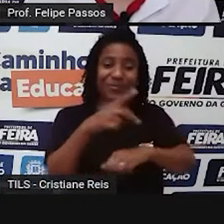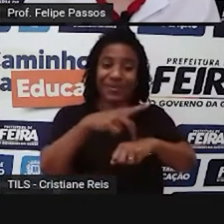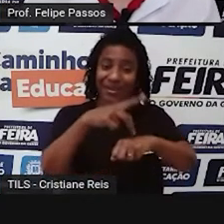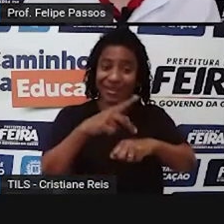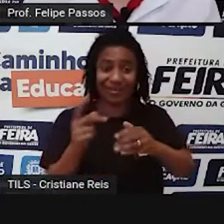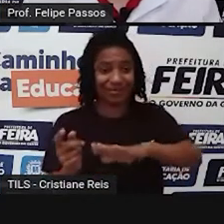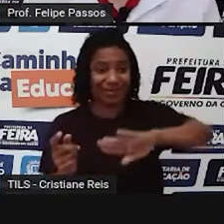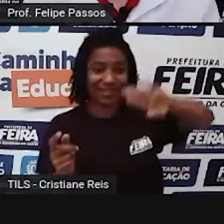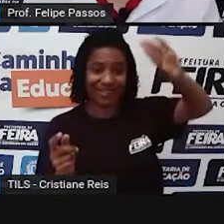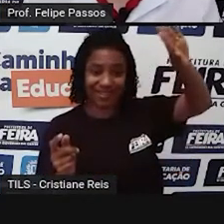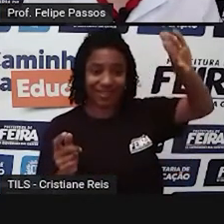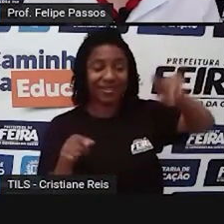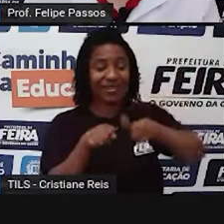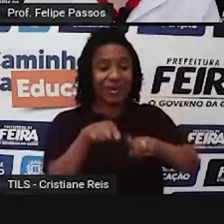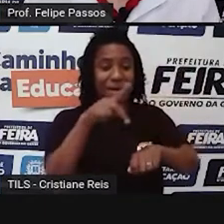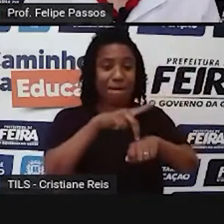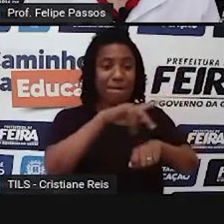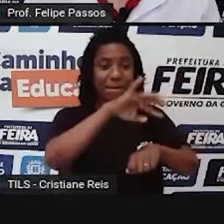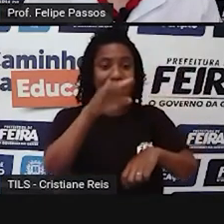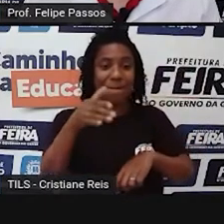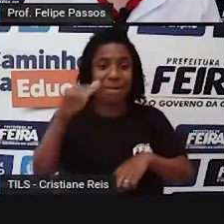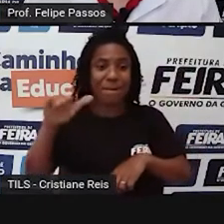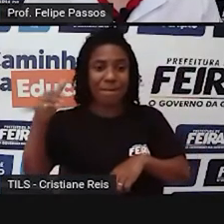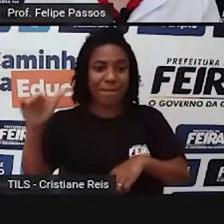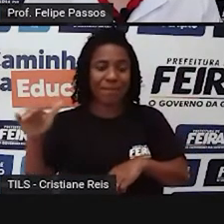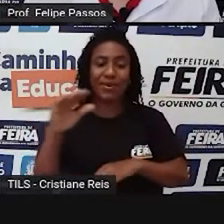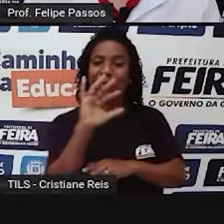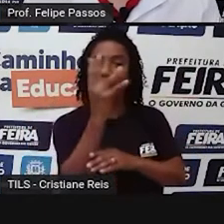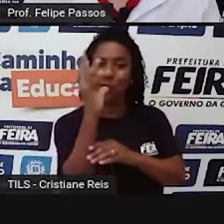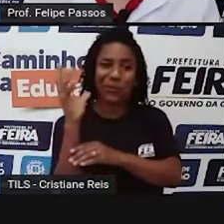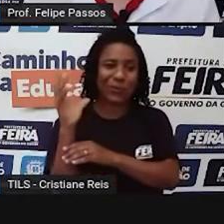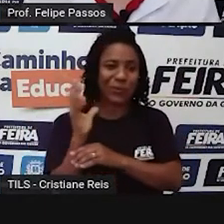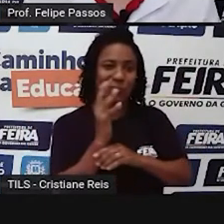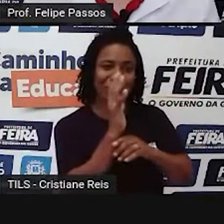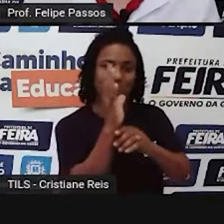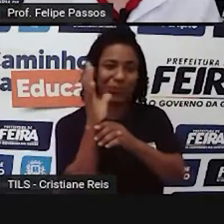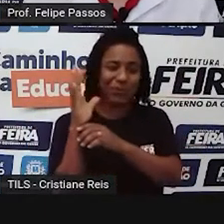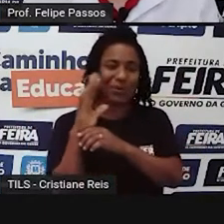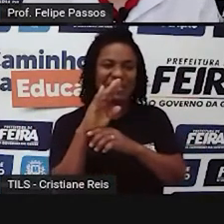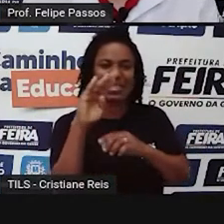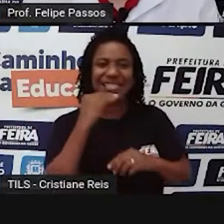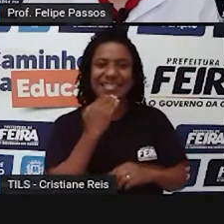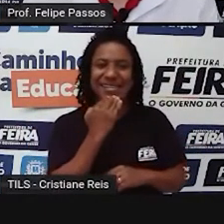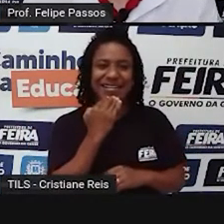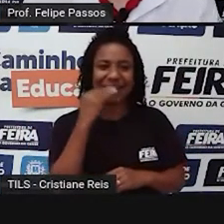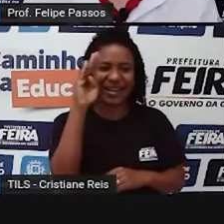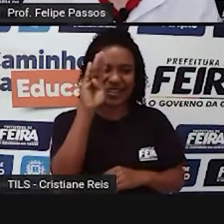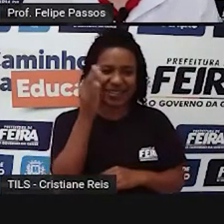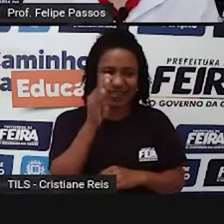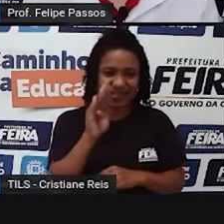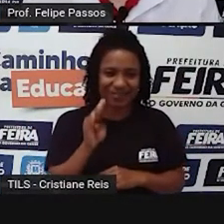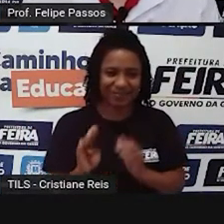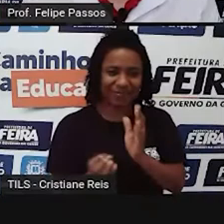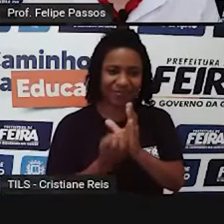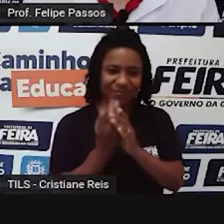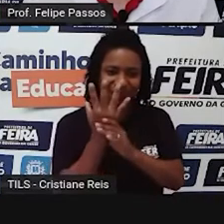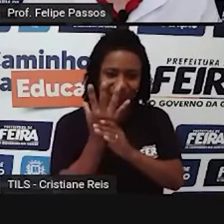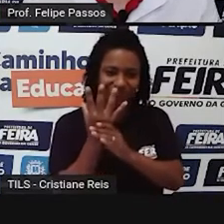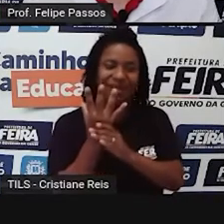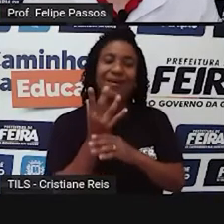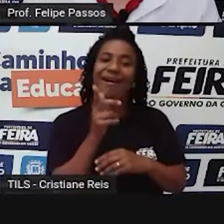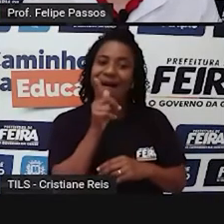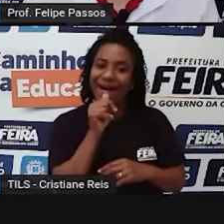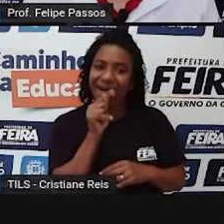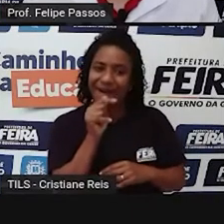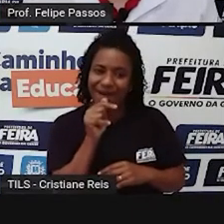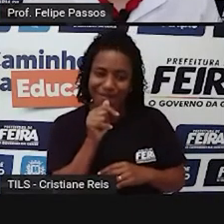pedras. Então ele está modificando aquele ambiente ali, criando rachaduras para acumular água, para acumular